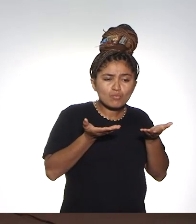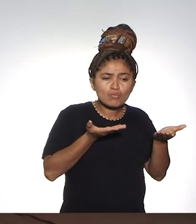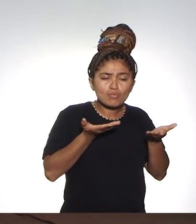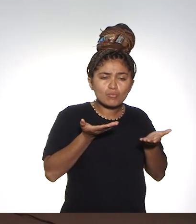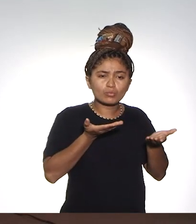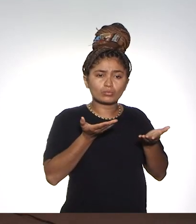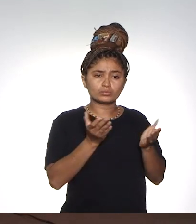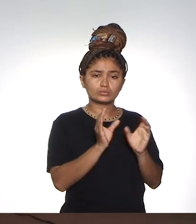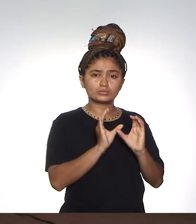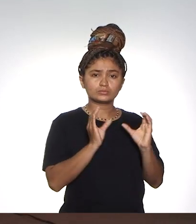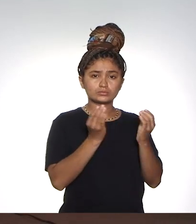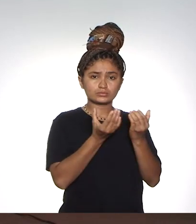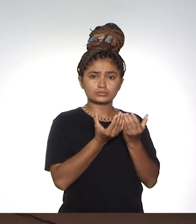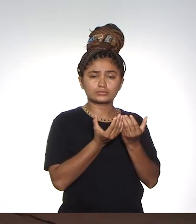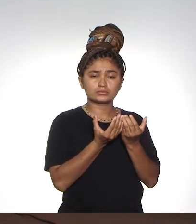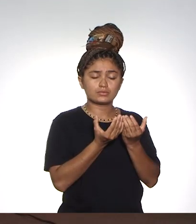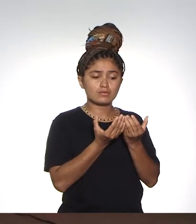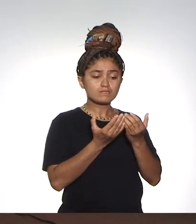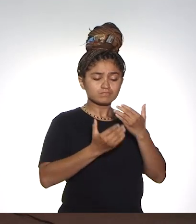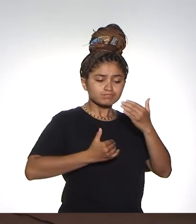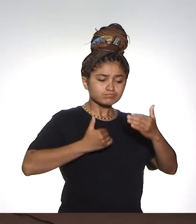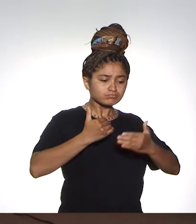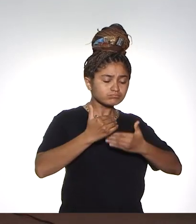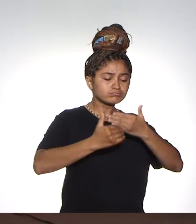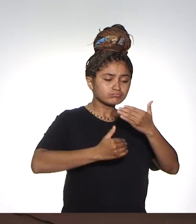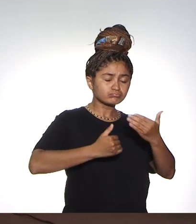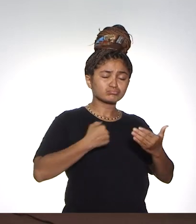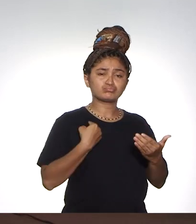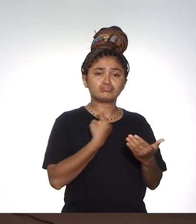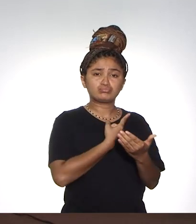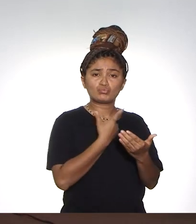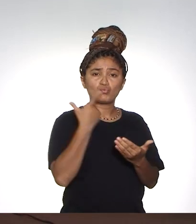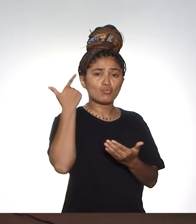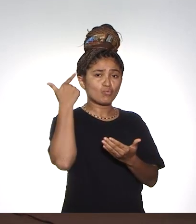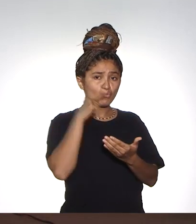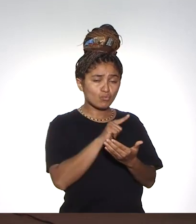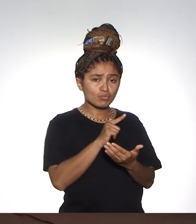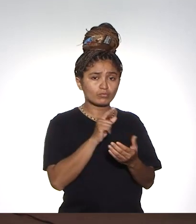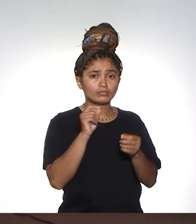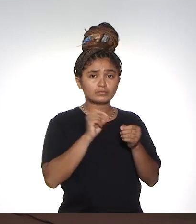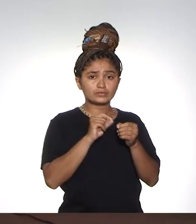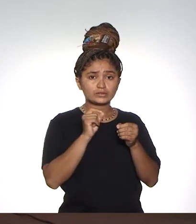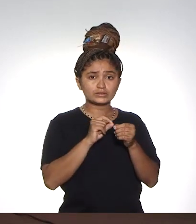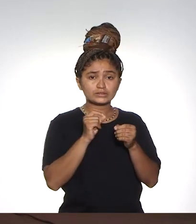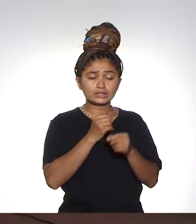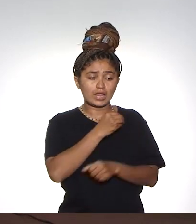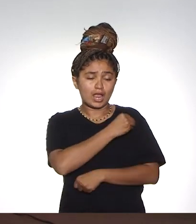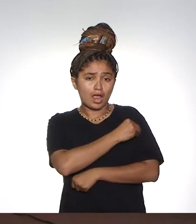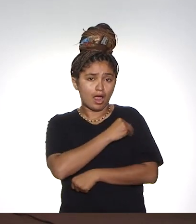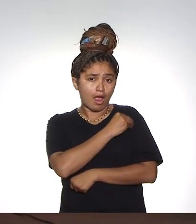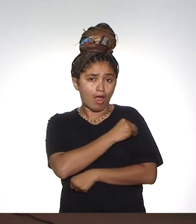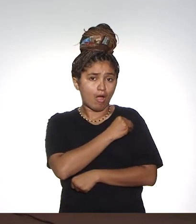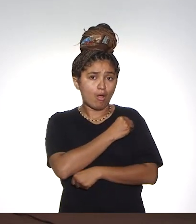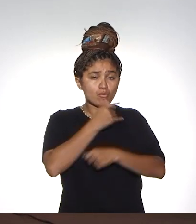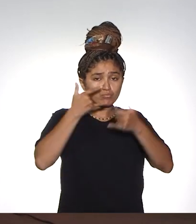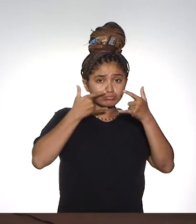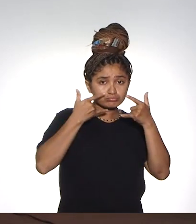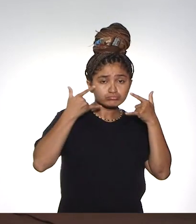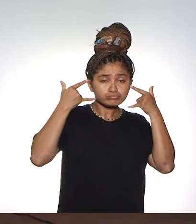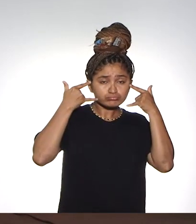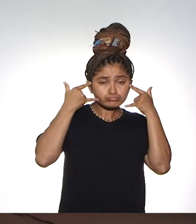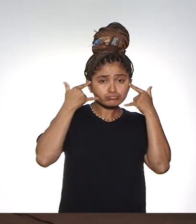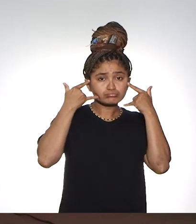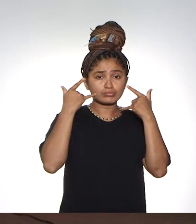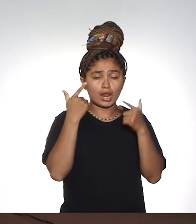à comunidade. Então, foi nesse processo que nós conseguimos fazer a nossa produção de álcool, produção de